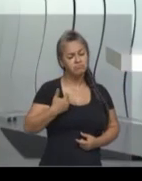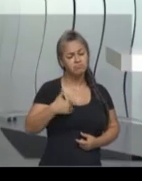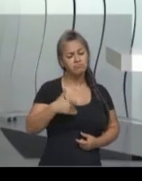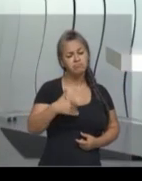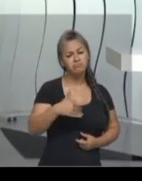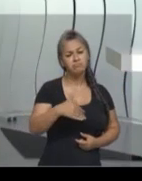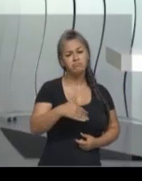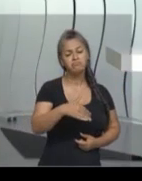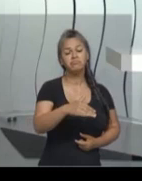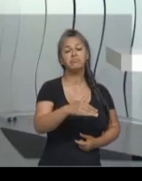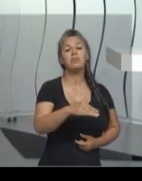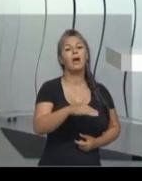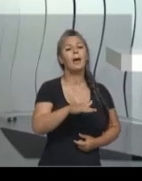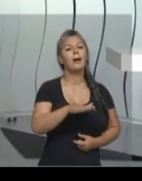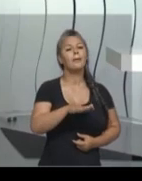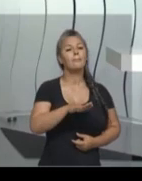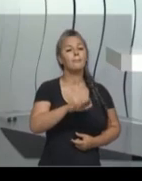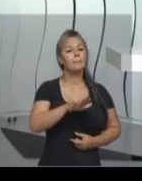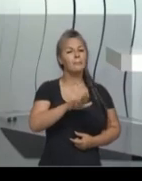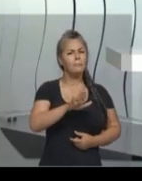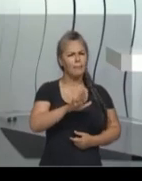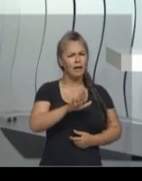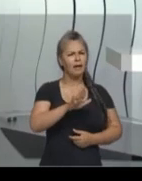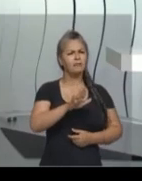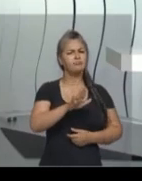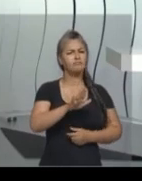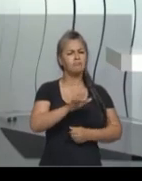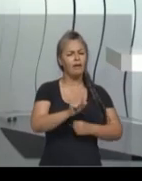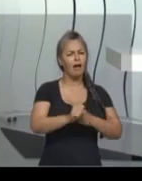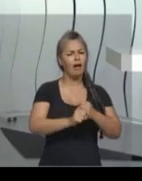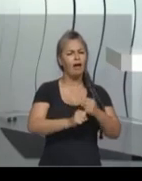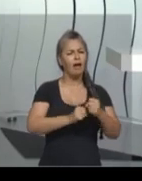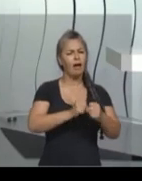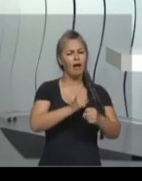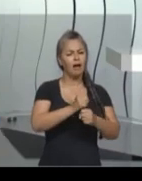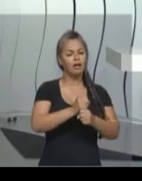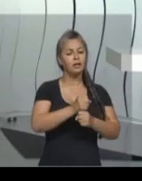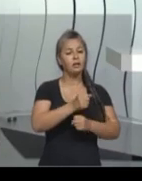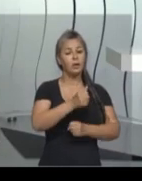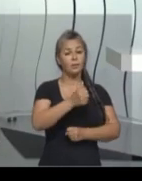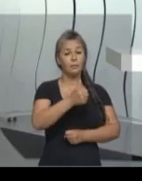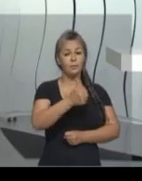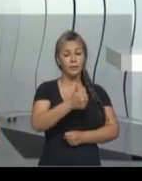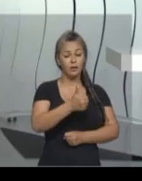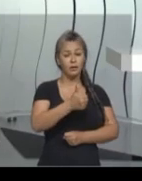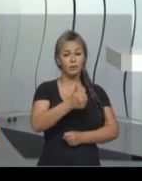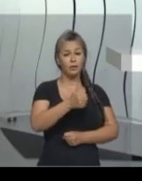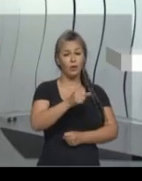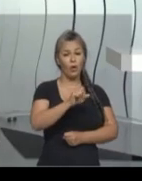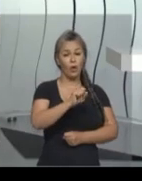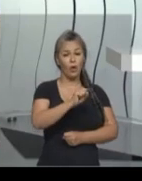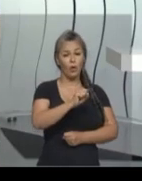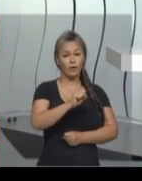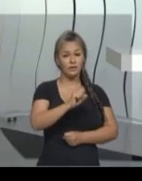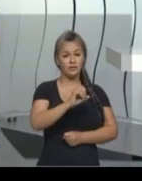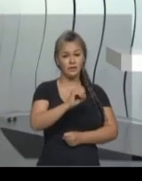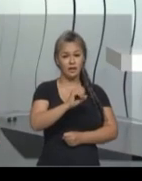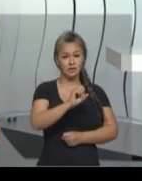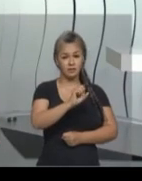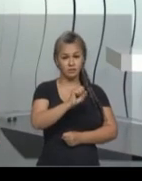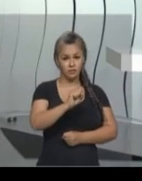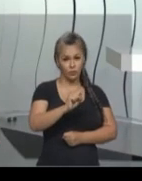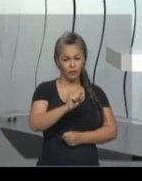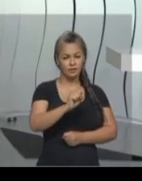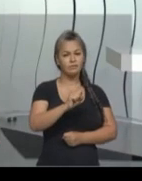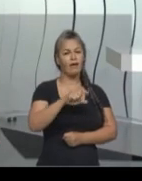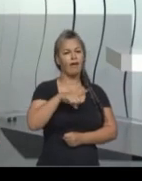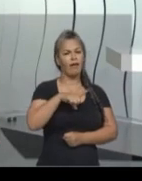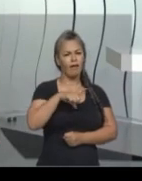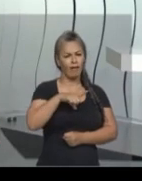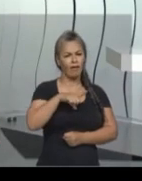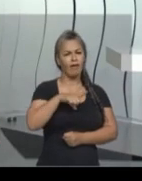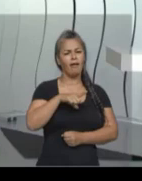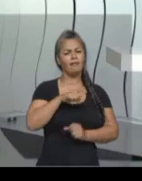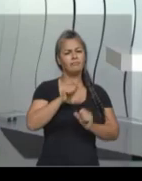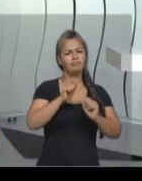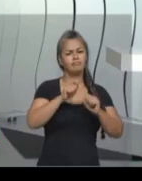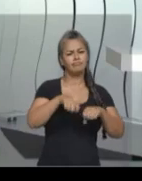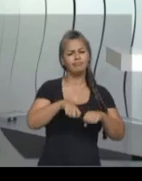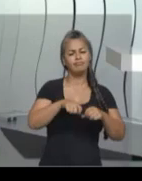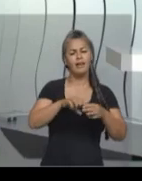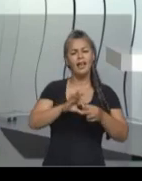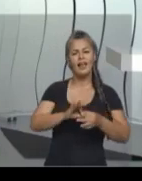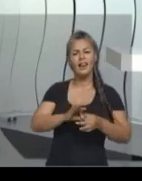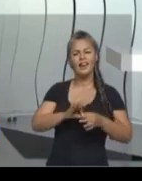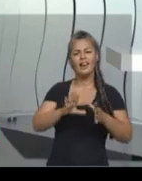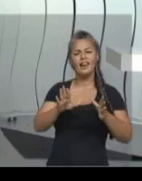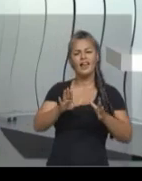Em 1808, Dom João assinou a liberação das atividades industriais